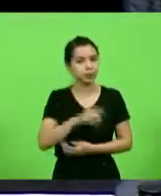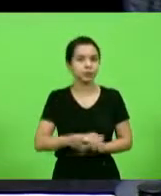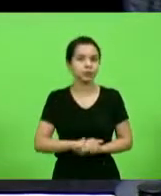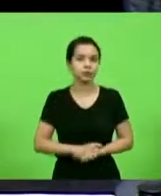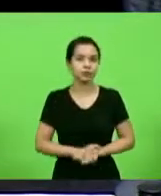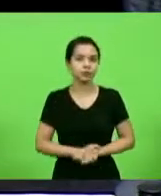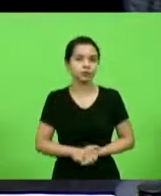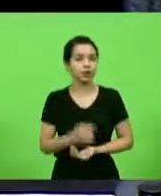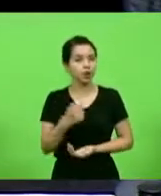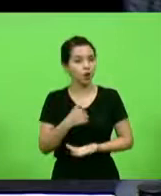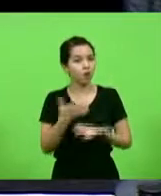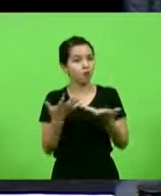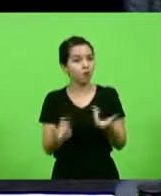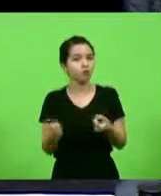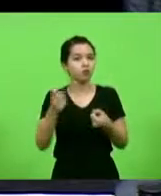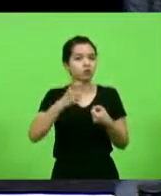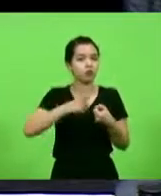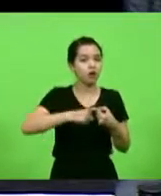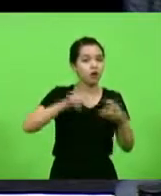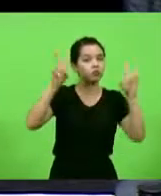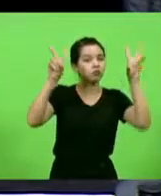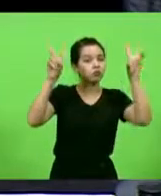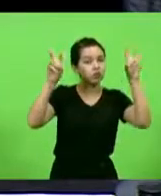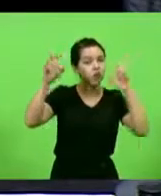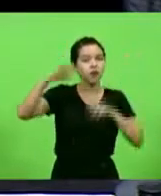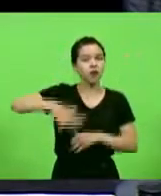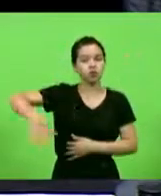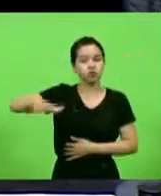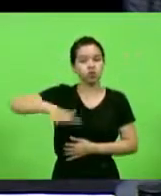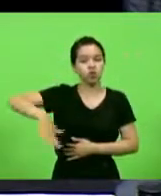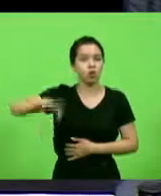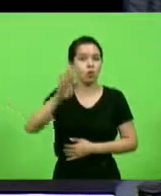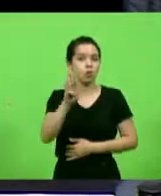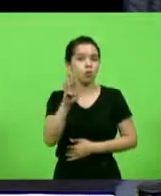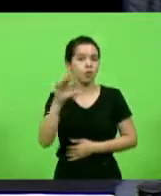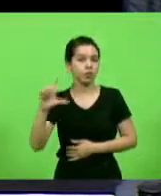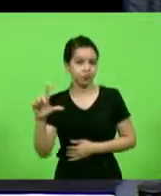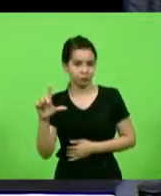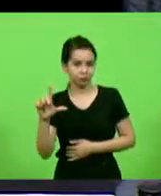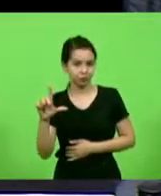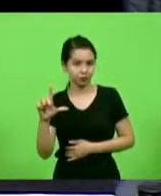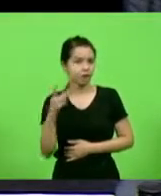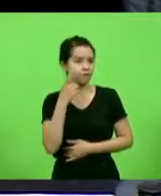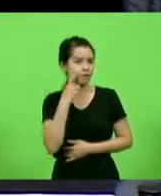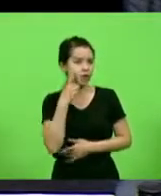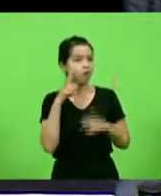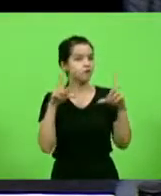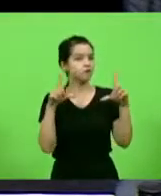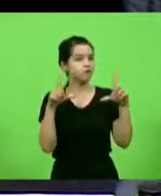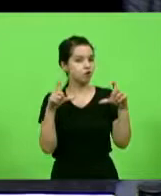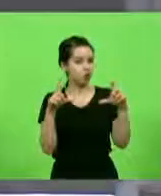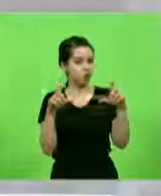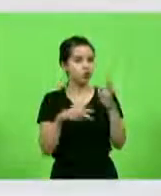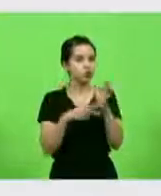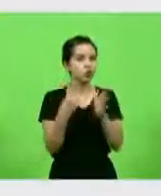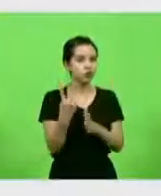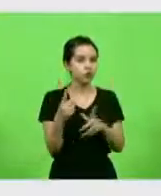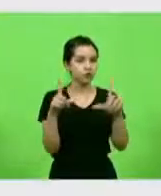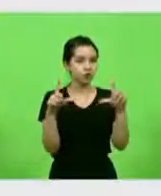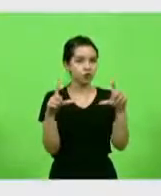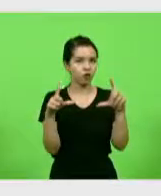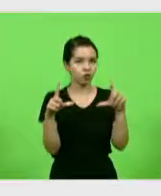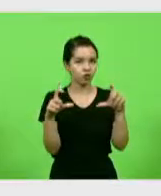Eu queria voltar a falar da região de Blumenau, queria mostrar uma foto, a segunda foto, por favor, que eu deixei na